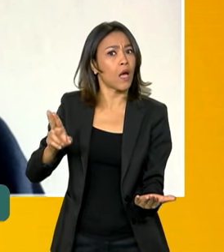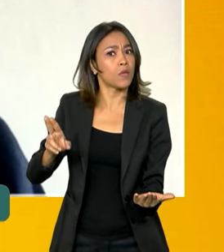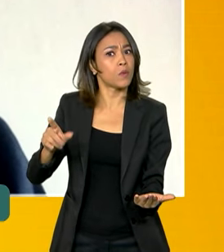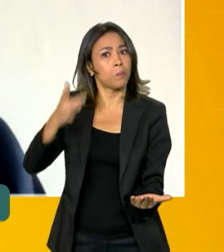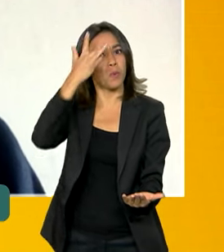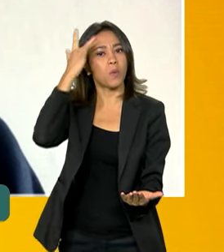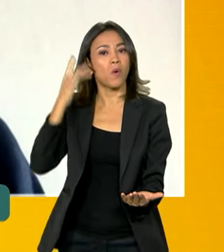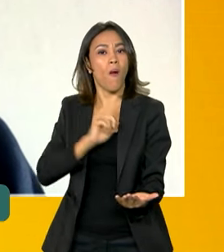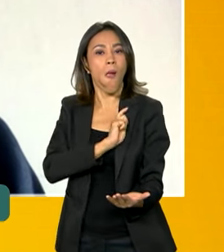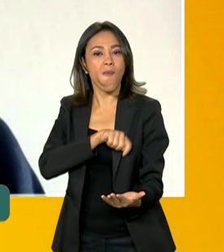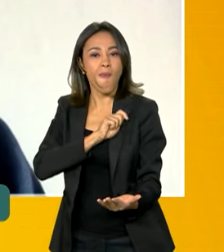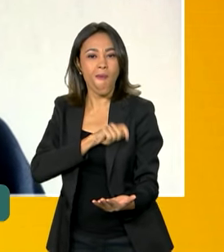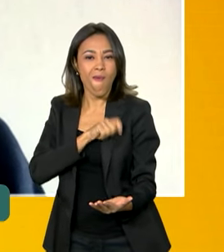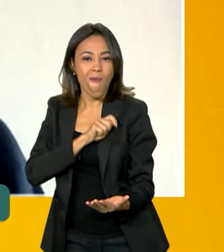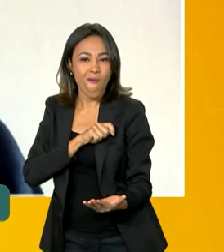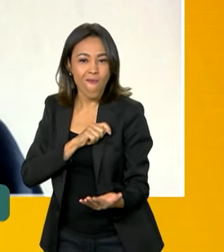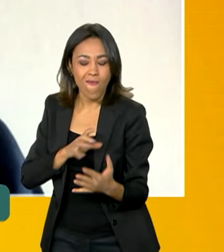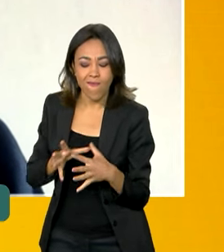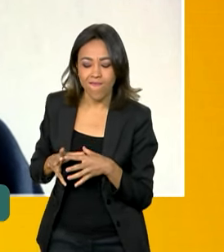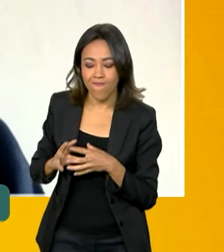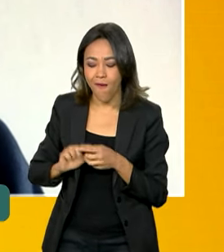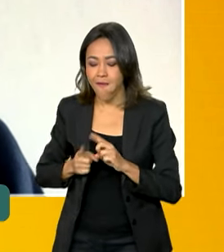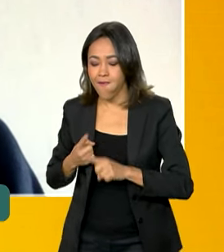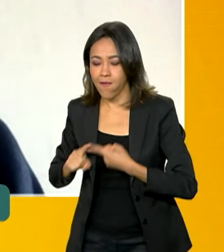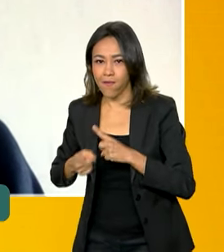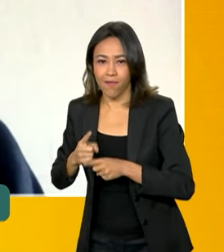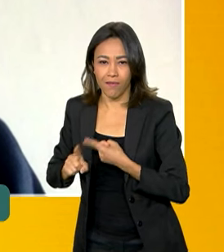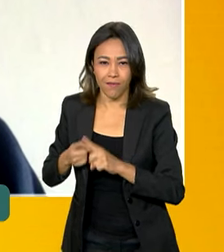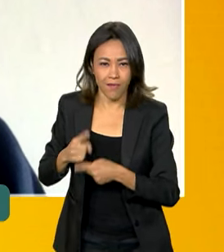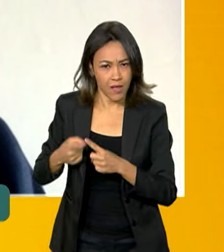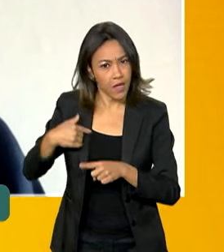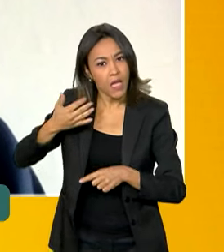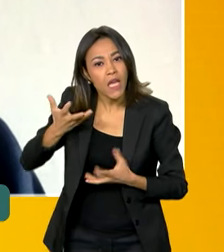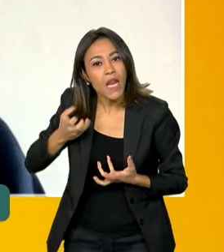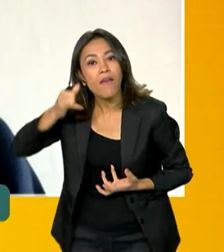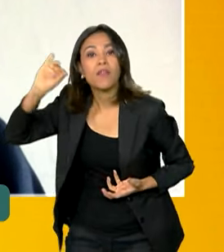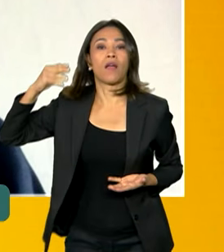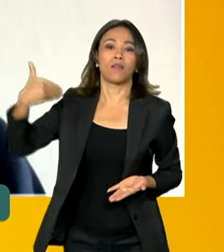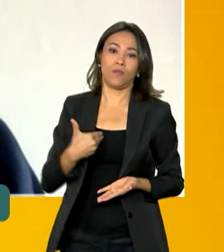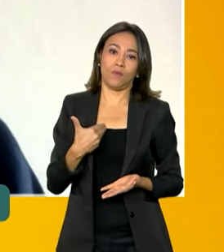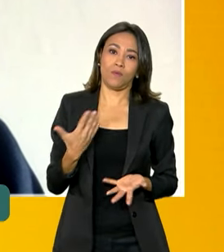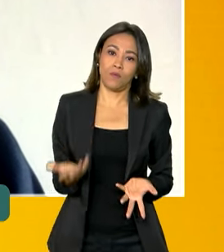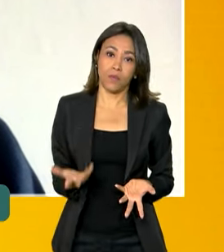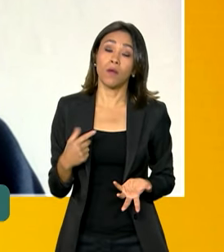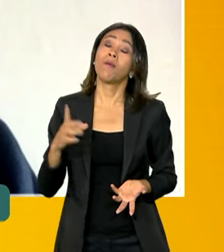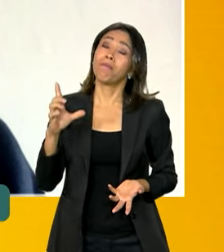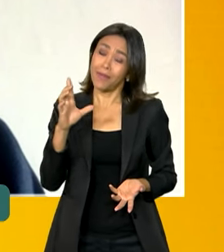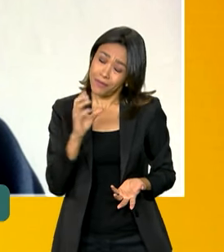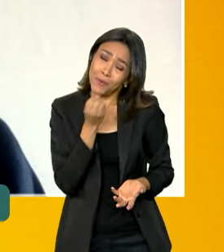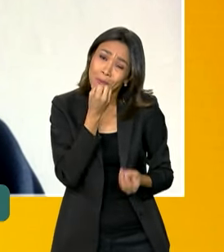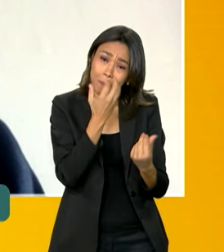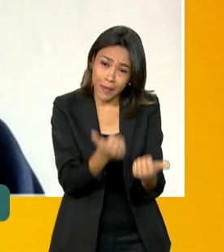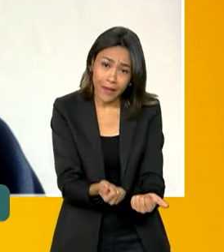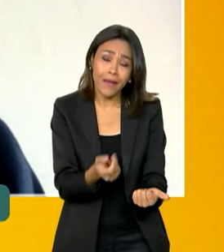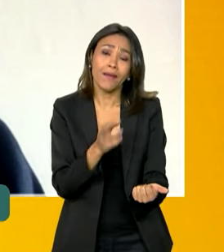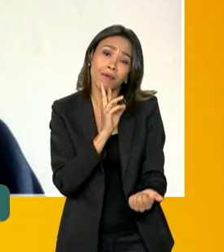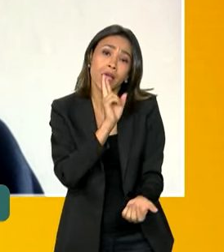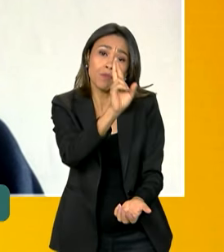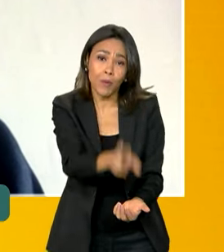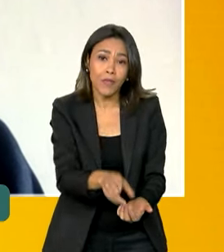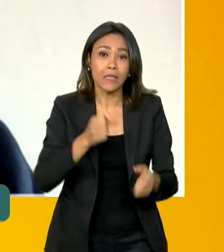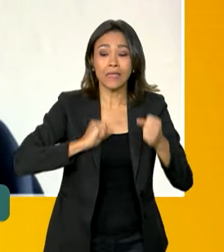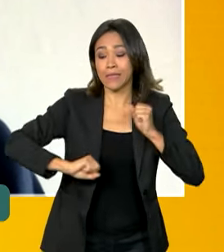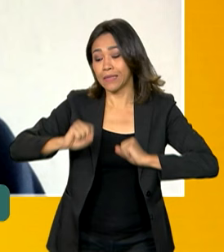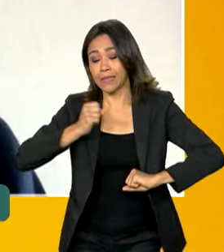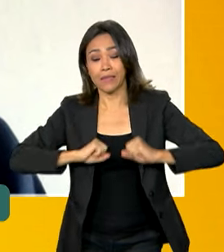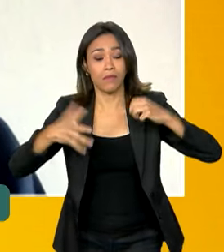por quadrilhas, para fraudar os concursos, a gente quis evitar isso. Mas a gente também entende os anseios, a expectativa e o direito